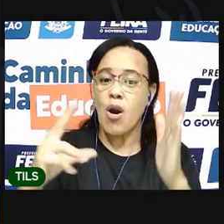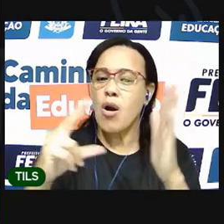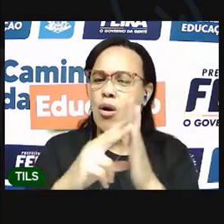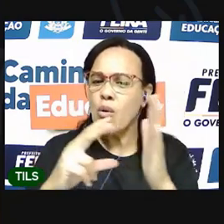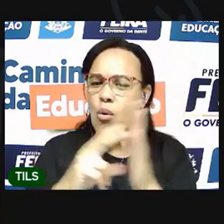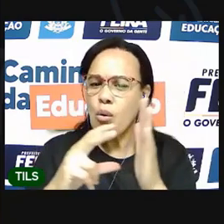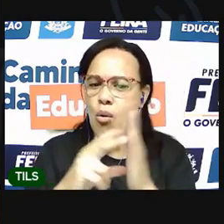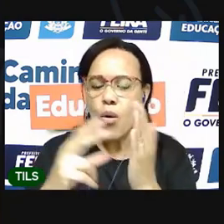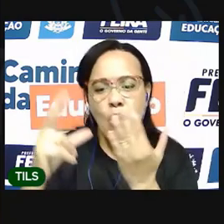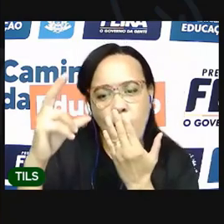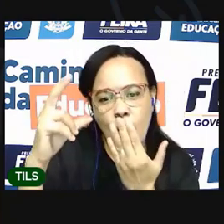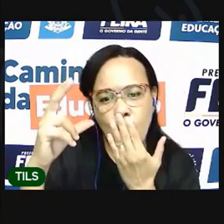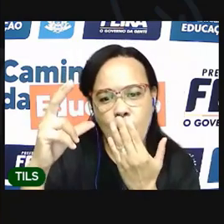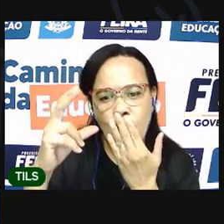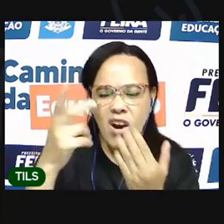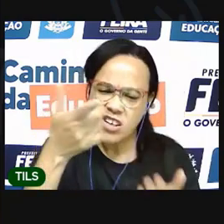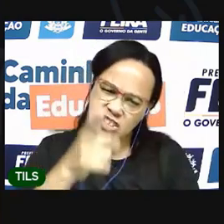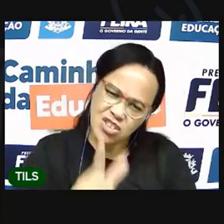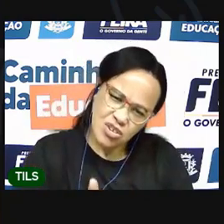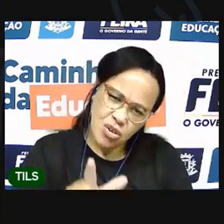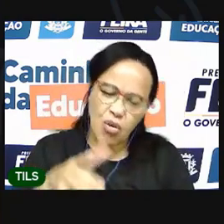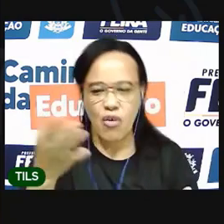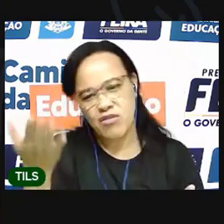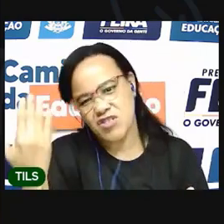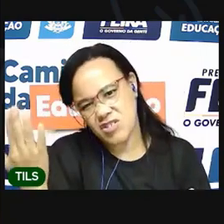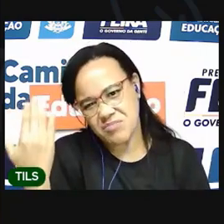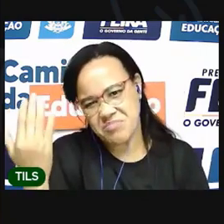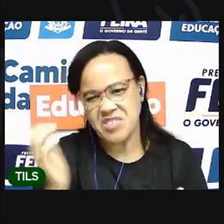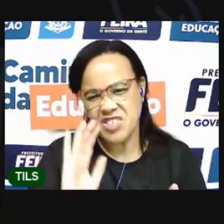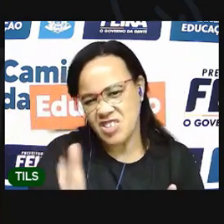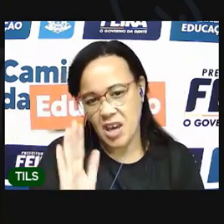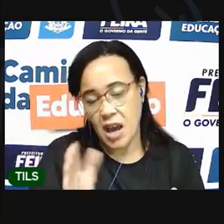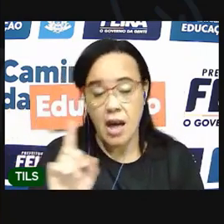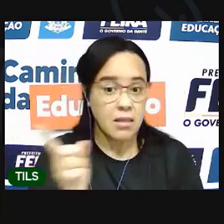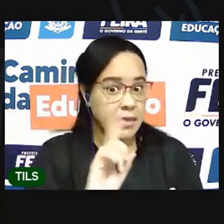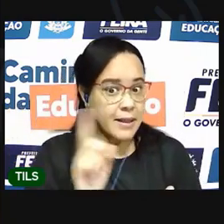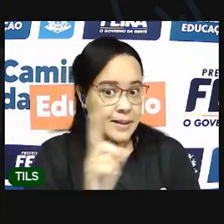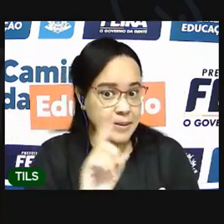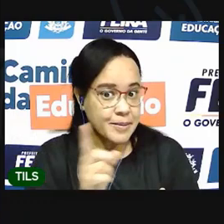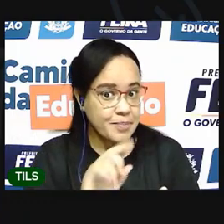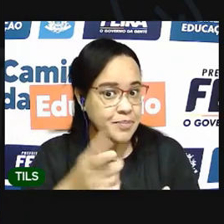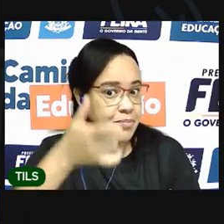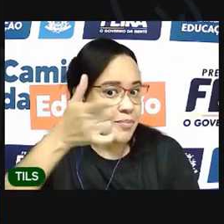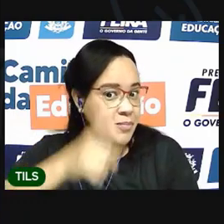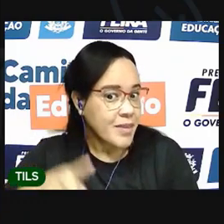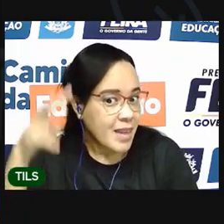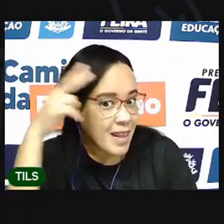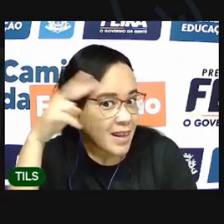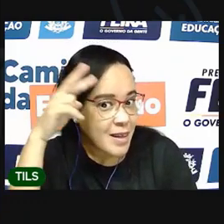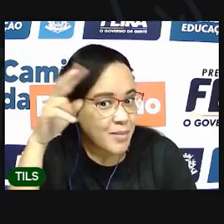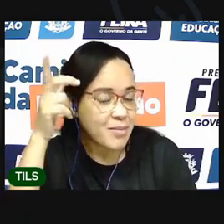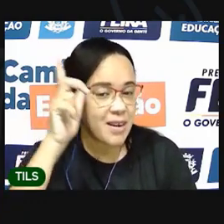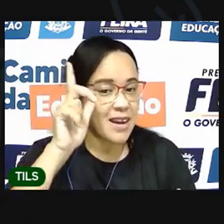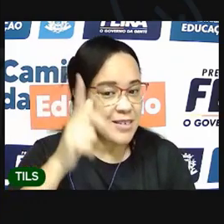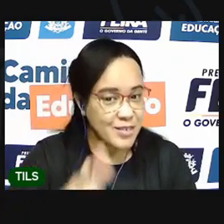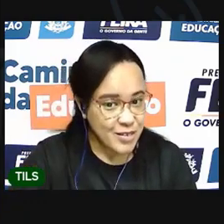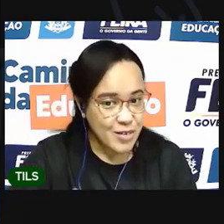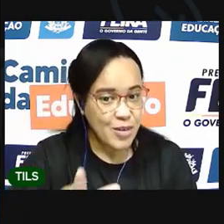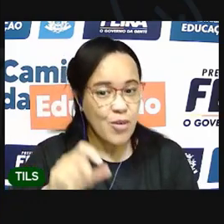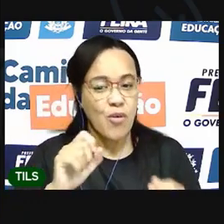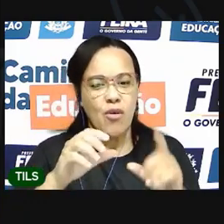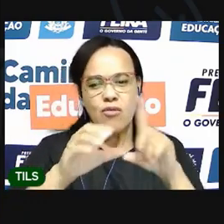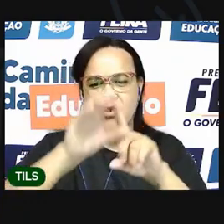Pró, mas calendário de novo? A gente já vê esse assunto. Não. A gente vai relembrar o é um calendário, qual é a